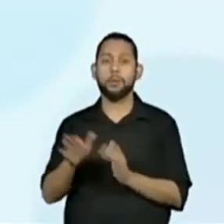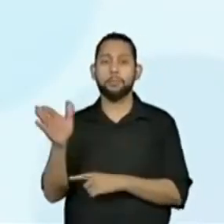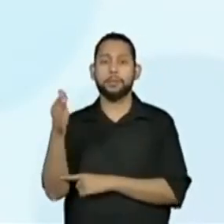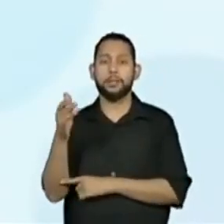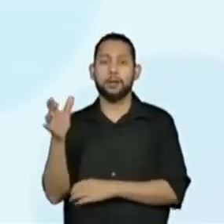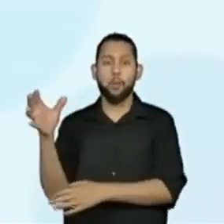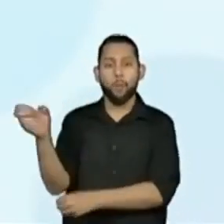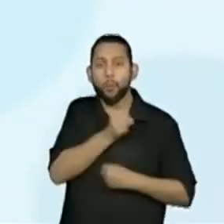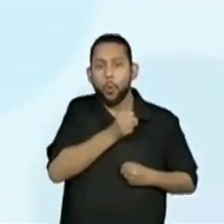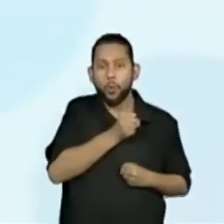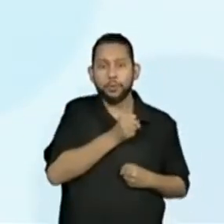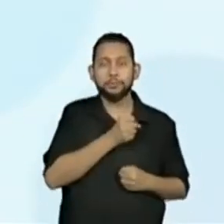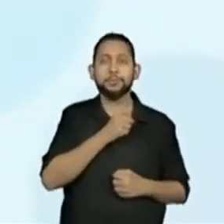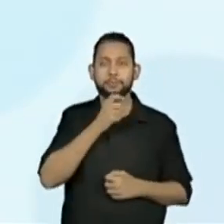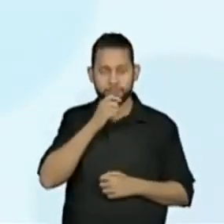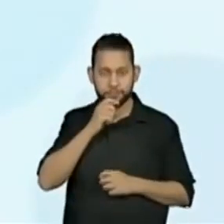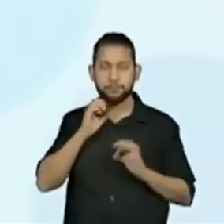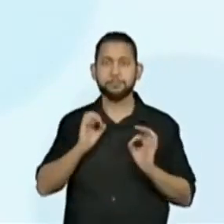Rouba-bandeira.